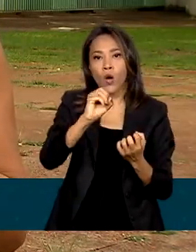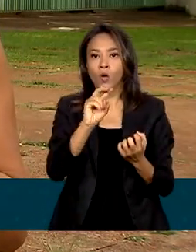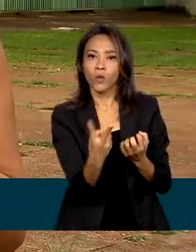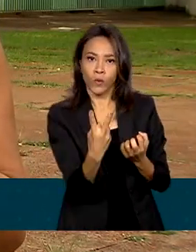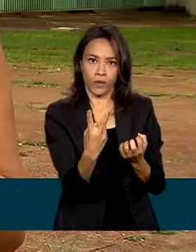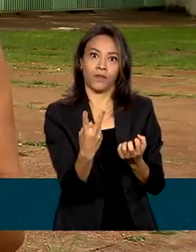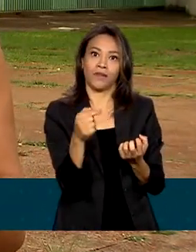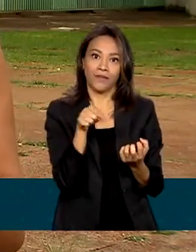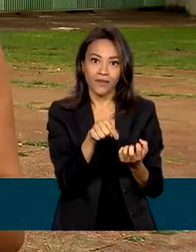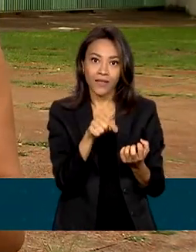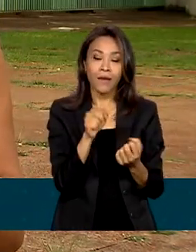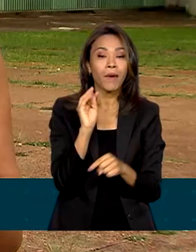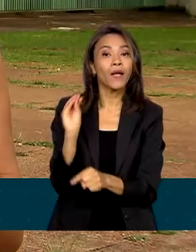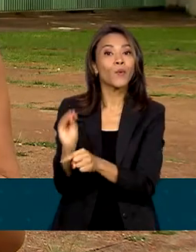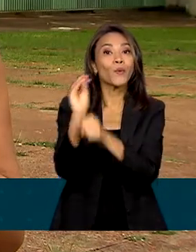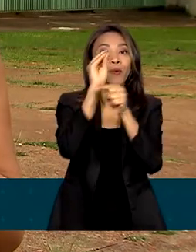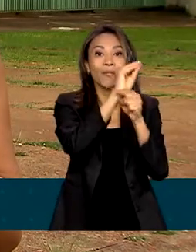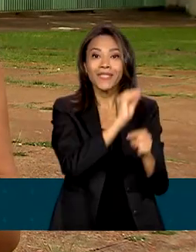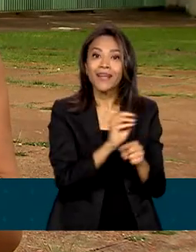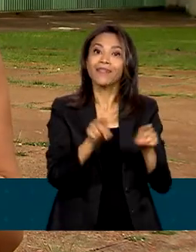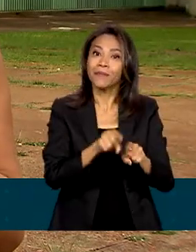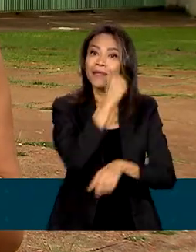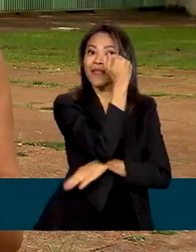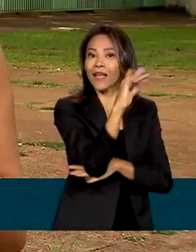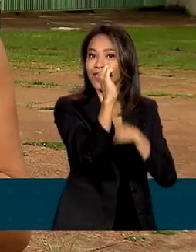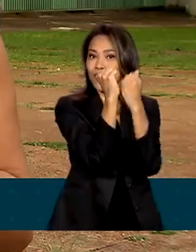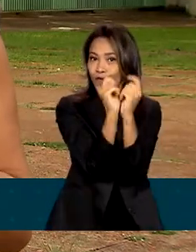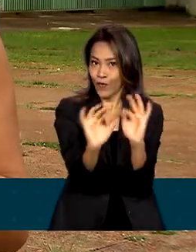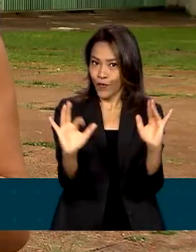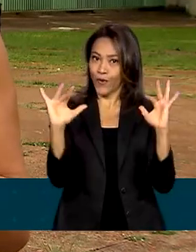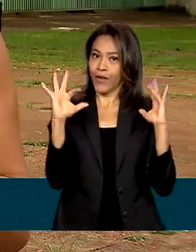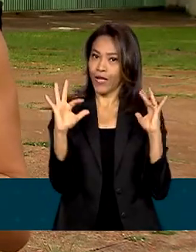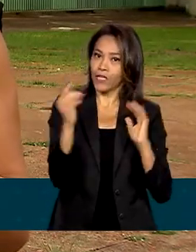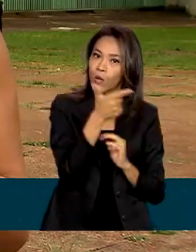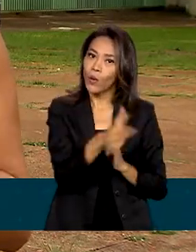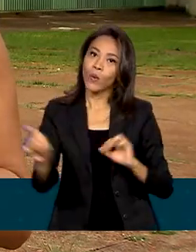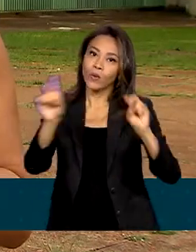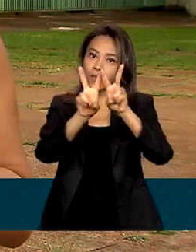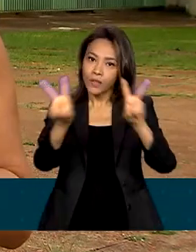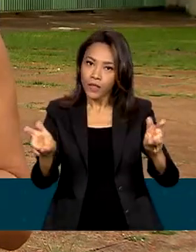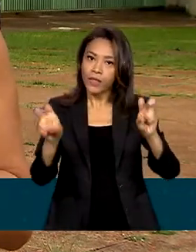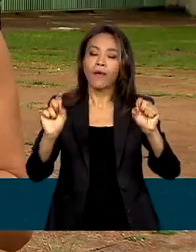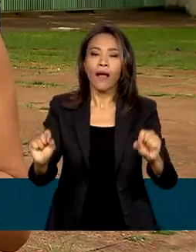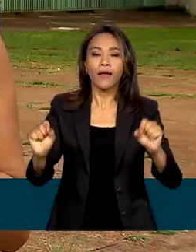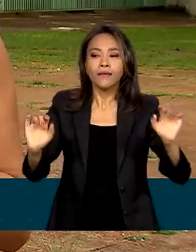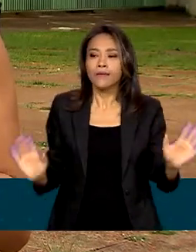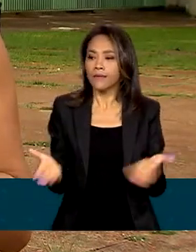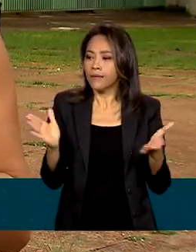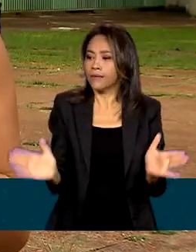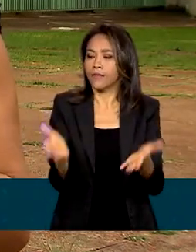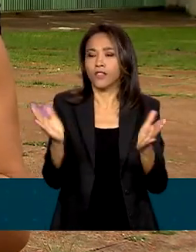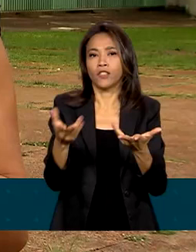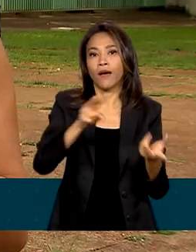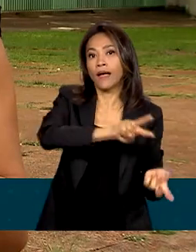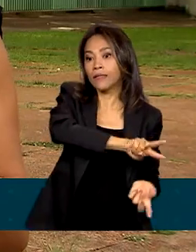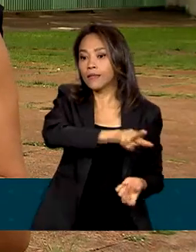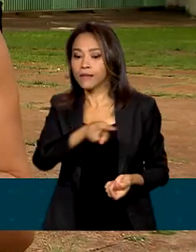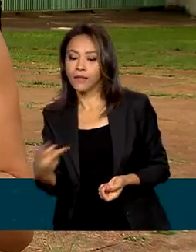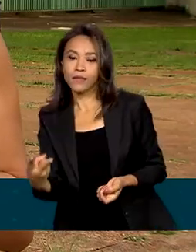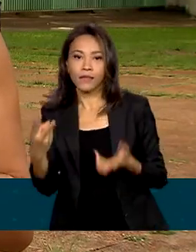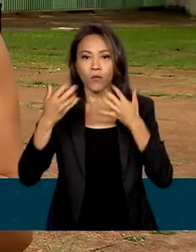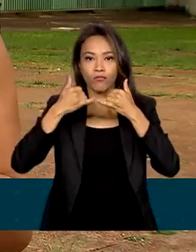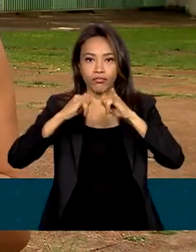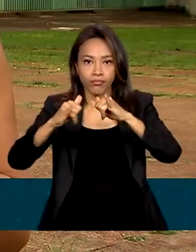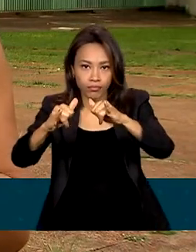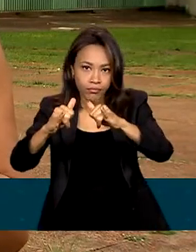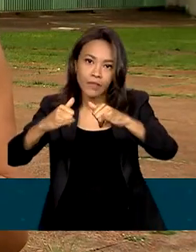exemplo, da preservação de florestas. Outra prioridade é o incentivo à transição energética de forma